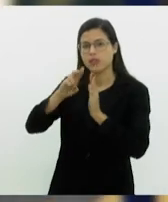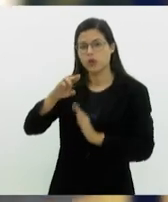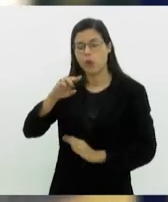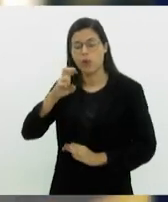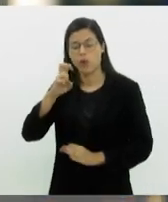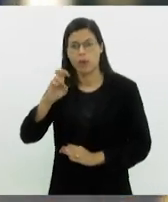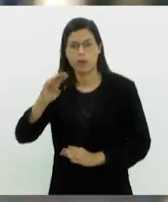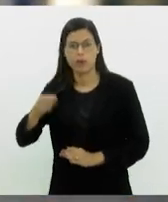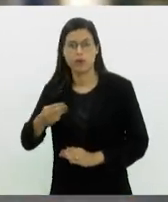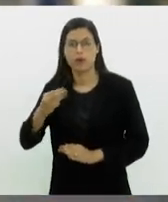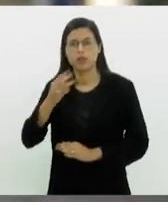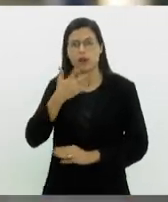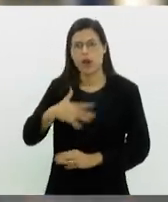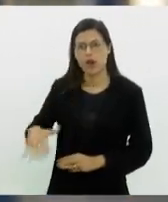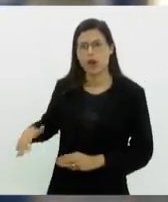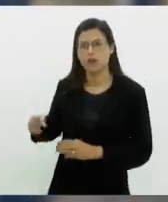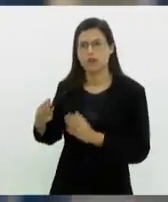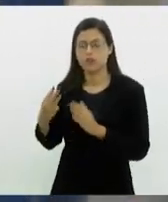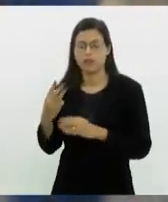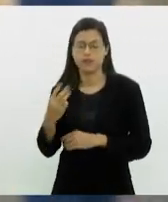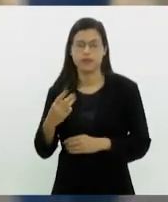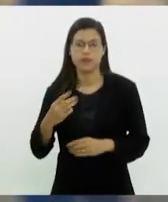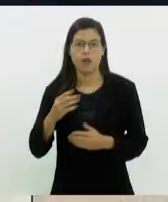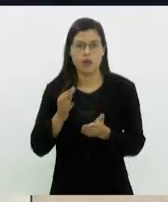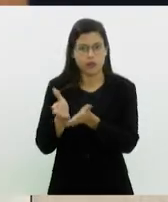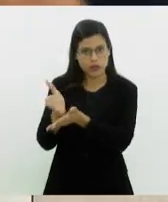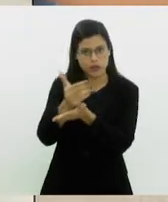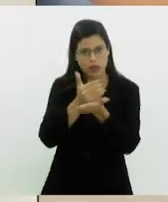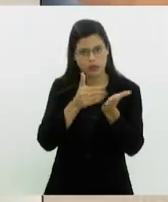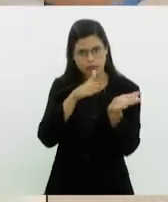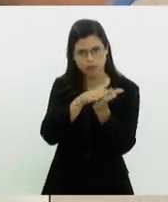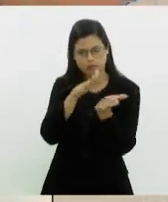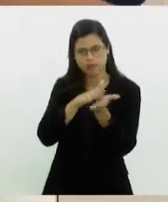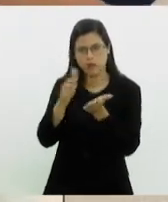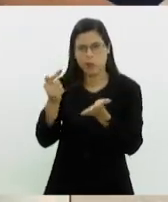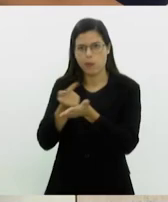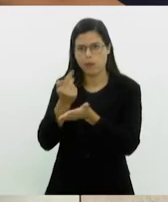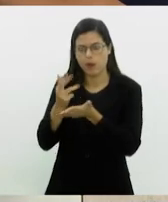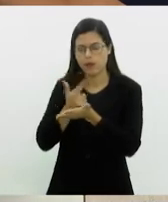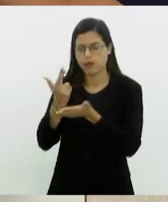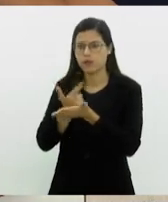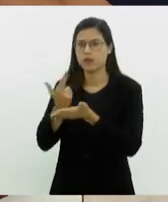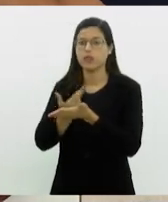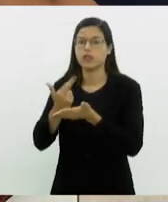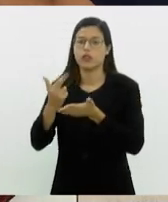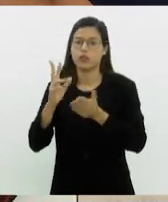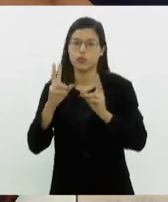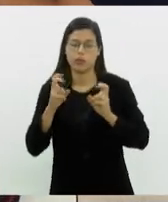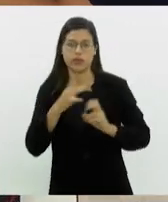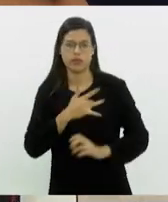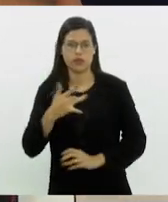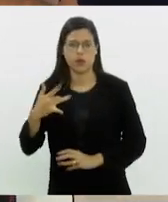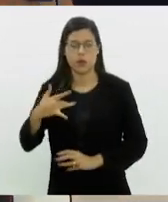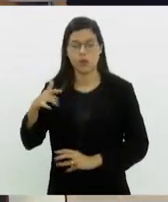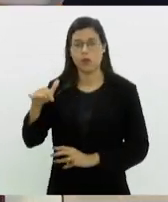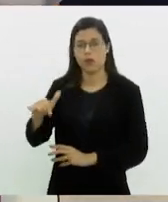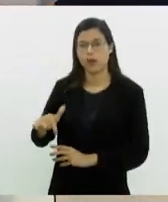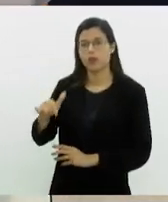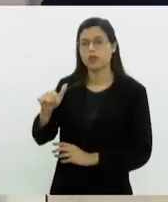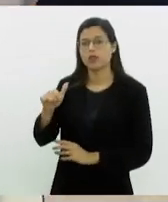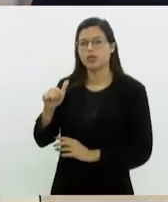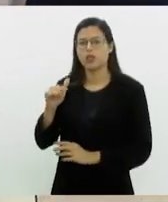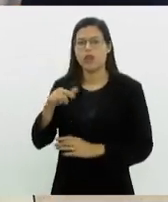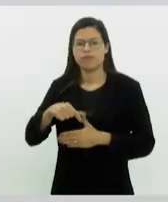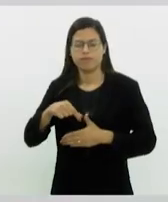a 10 anos de idade e os dados foram publicados em uma revista referência em saúde. A presidente do Departamento de Endocrinologia da